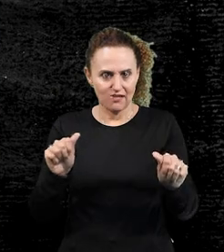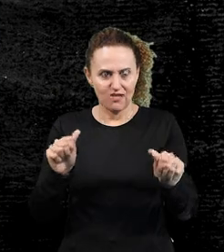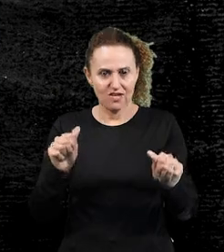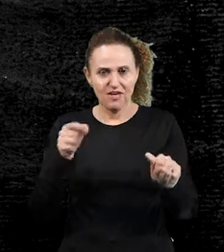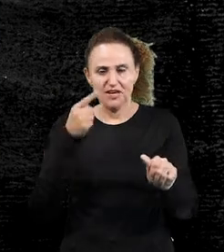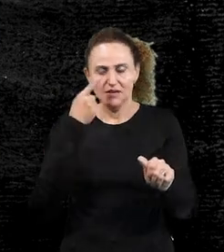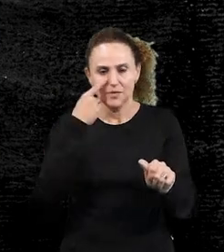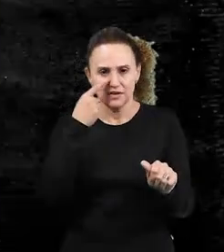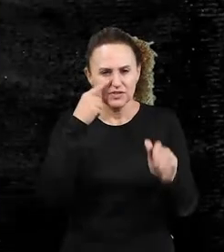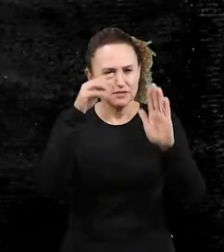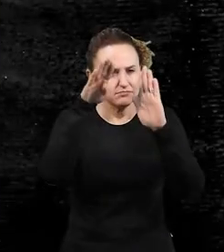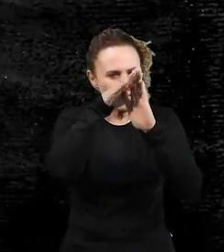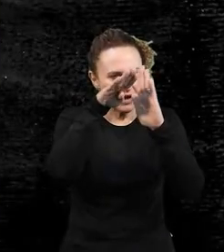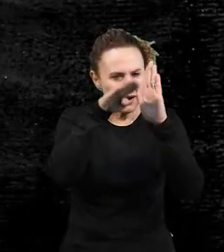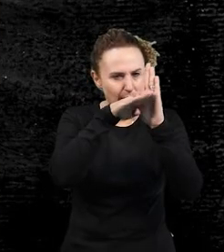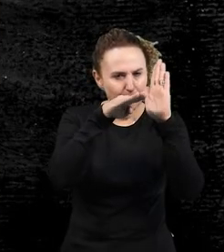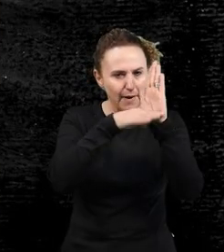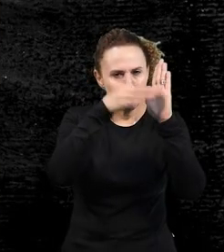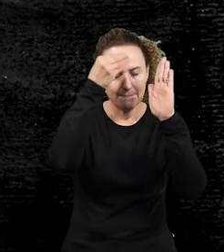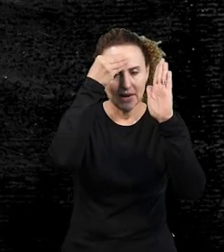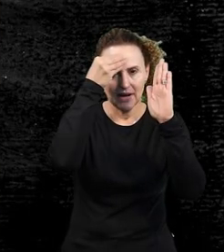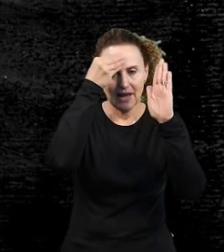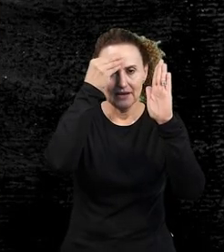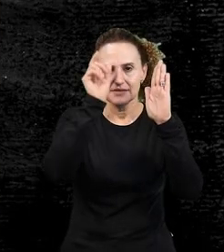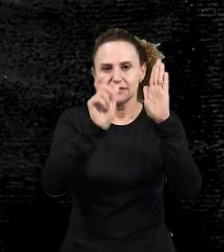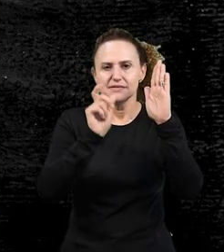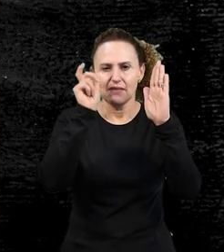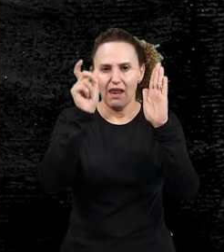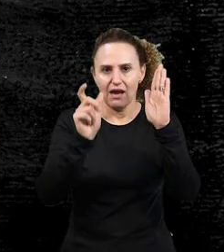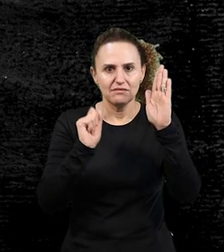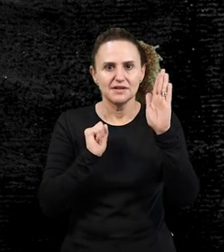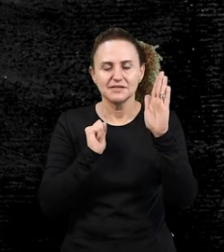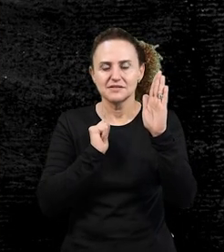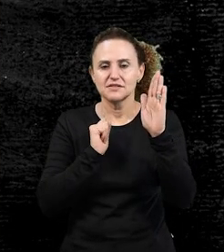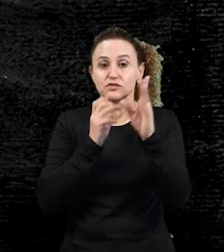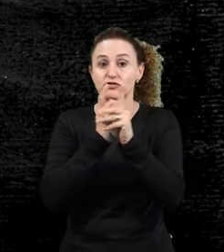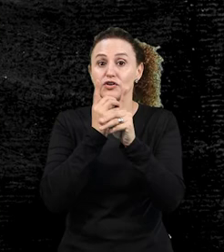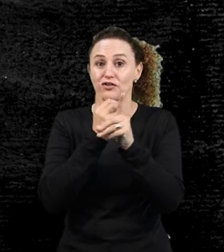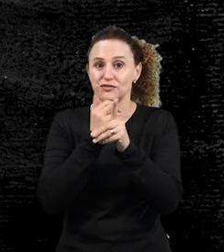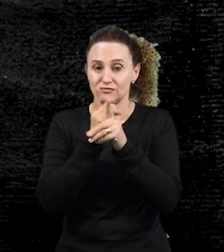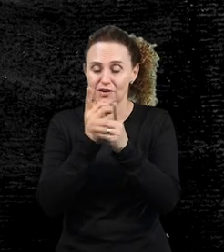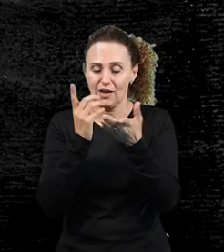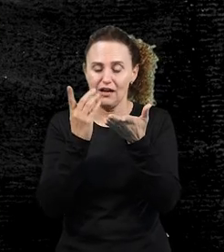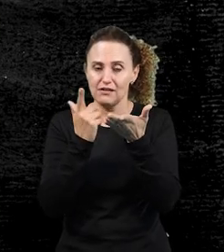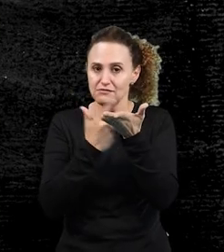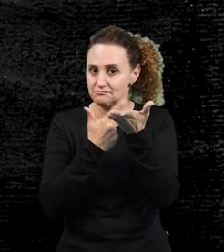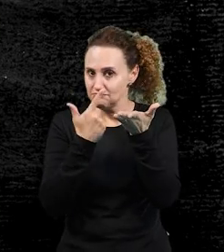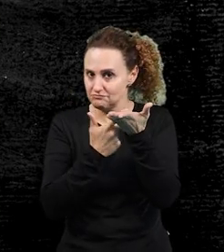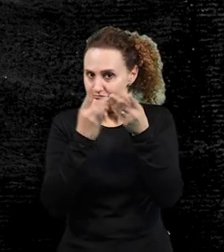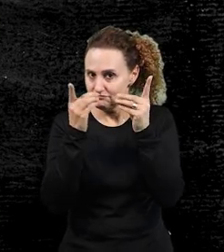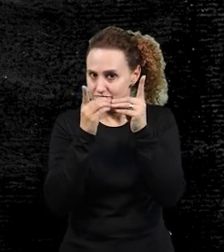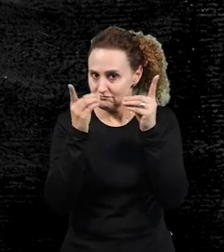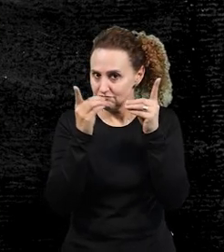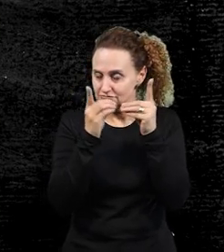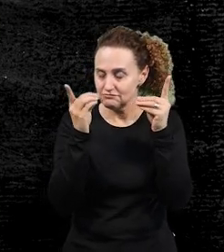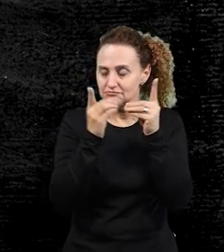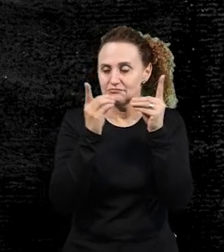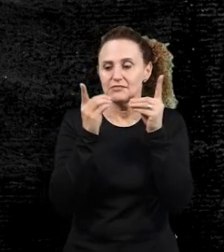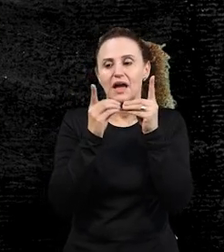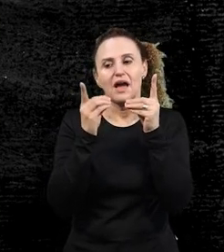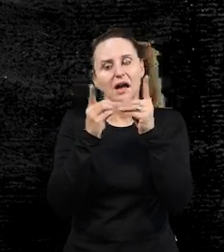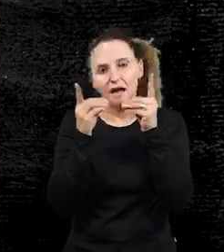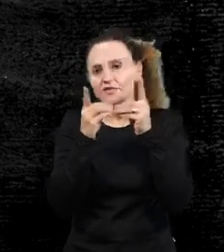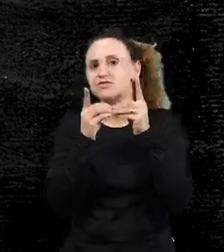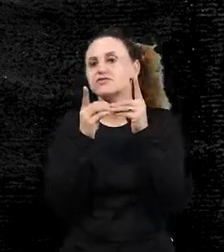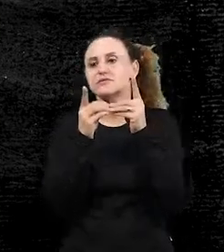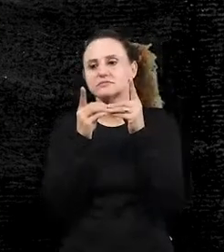visualizarem as classes de palavras que vocês vão encontrar nos livros didáticos. Muitas vezes, separadamente, estão